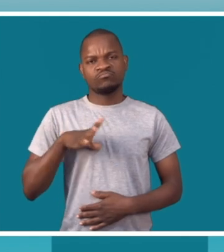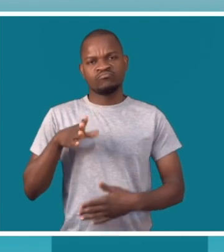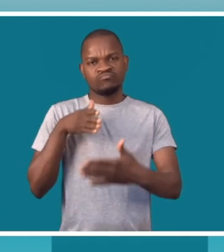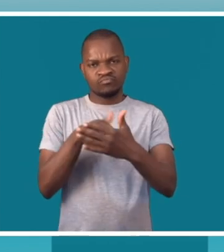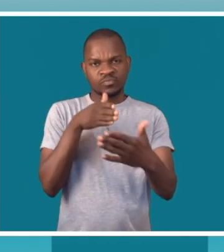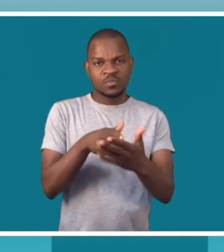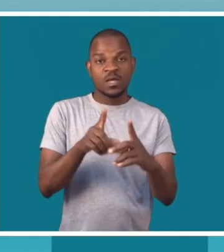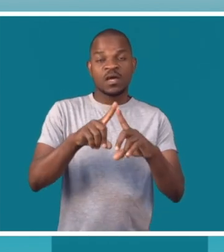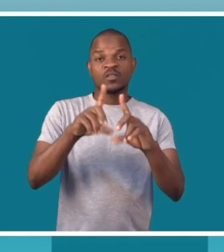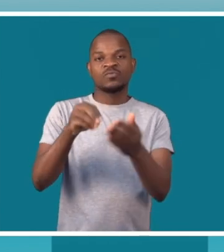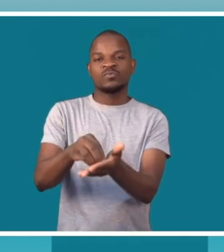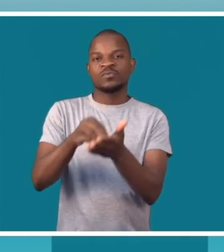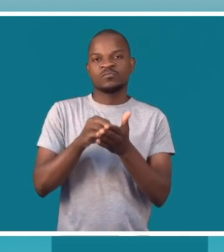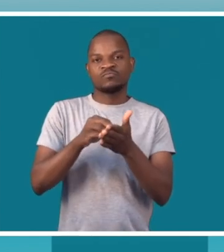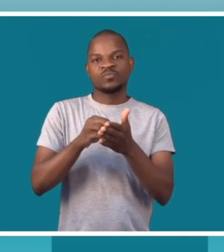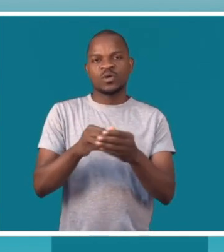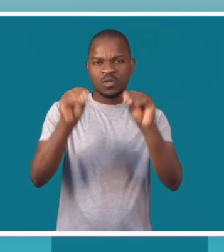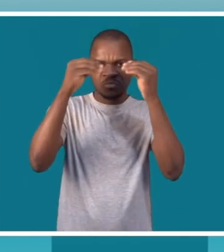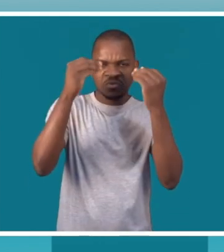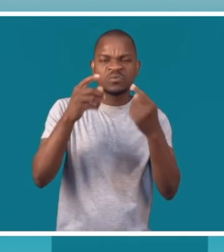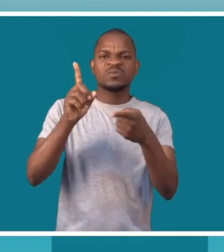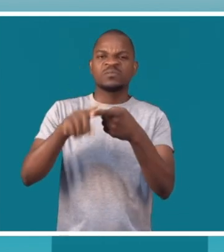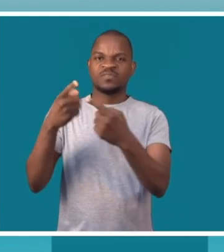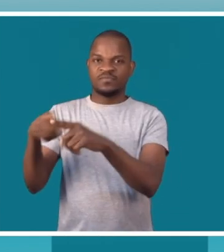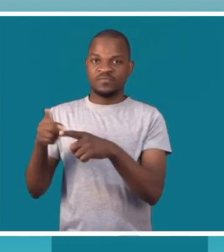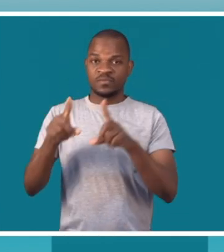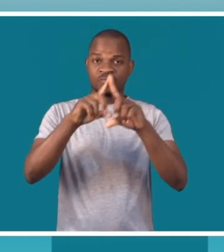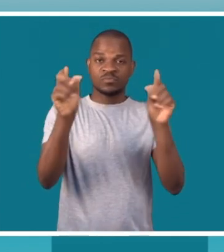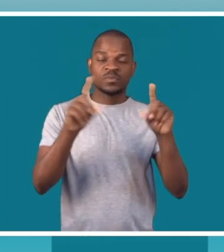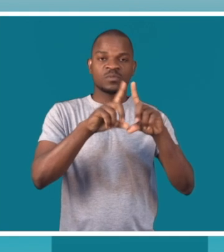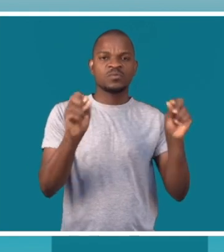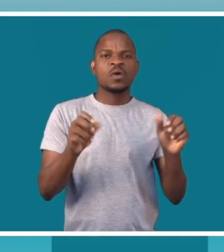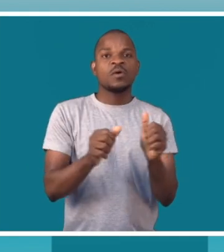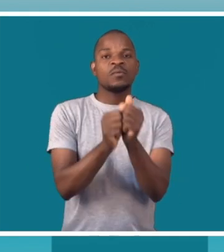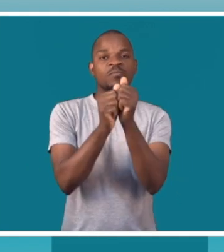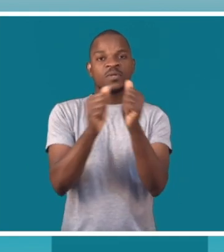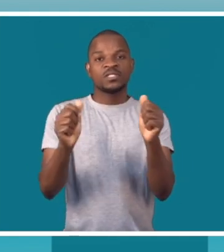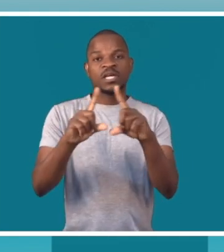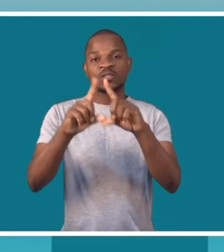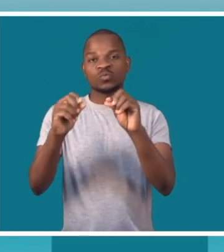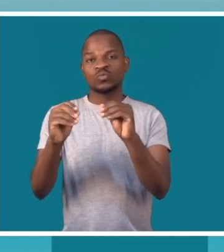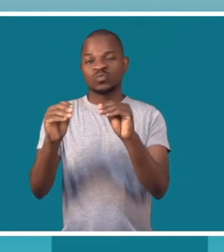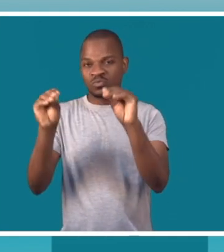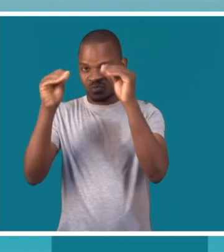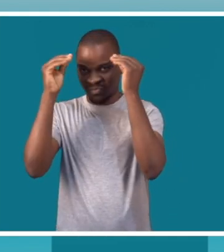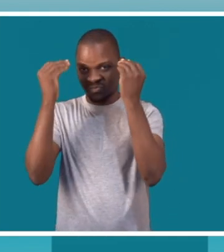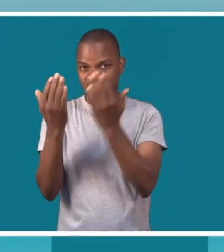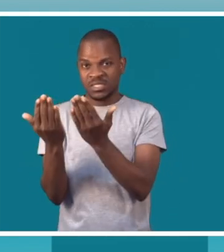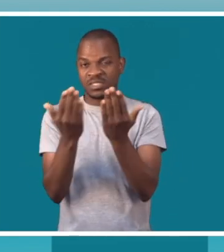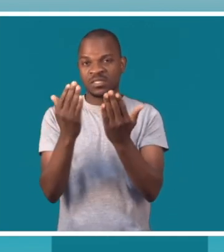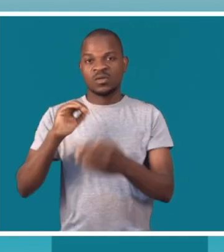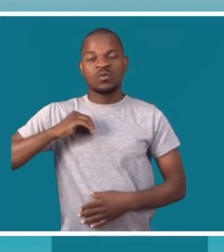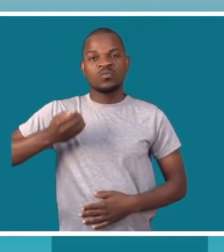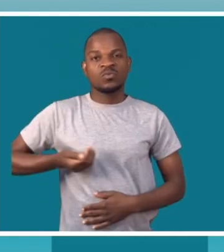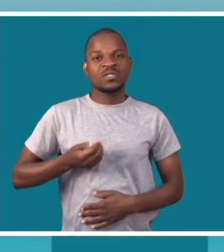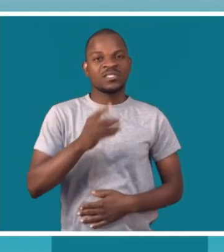já tem dificuldades em torno do acesso à educação e outros serviços básicos, o acesso à educação